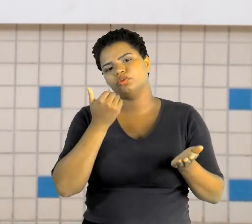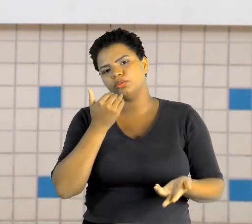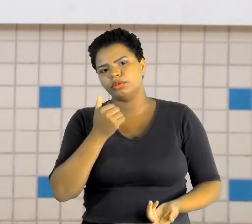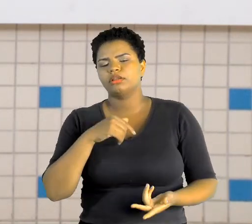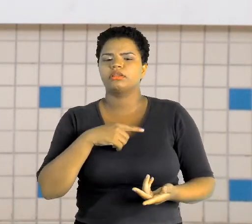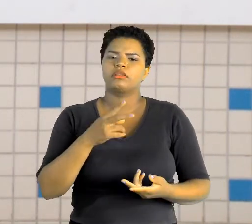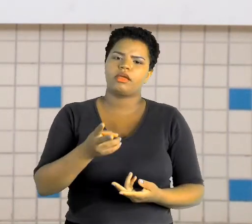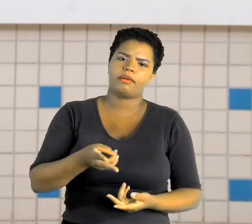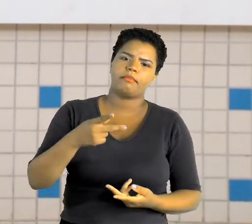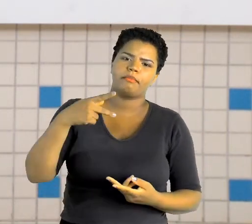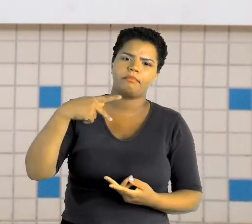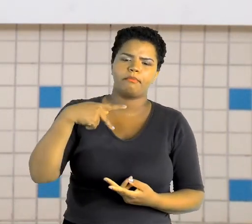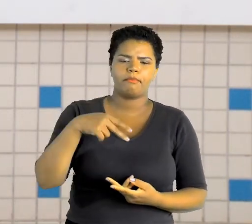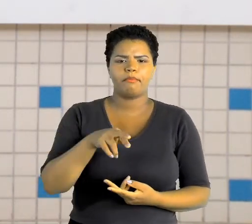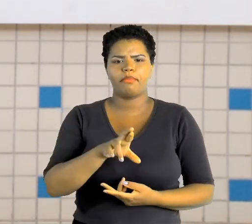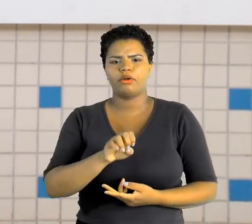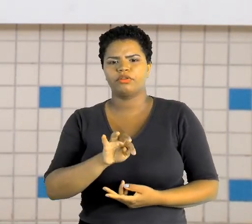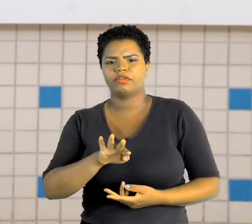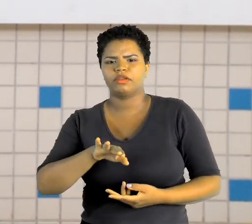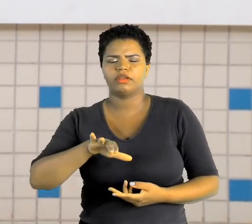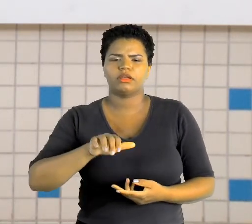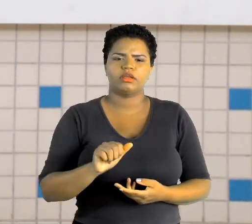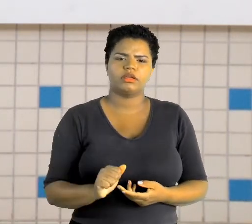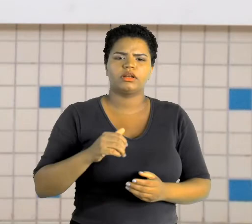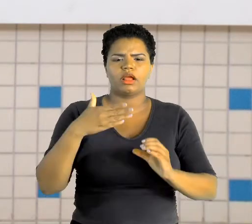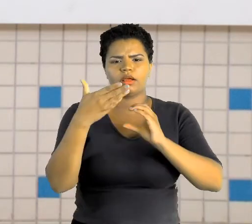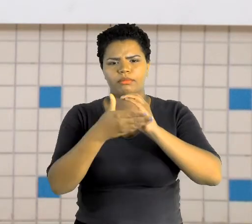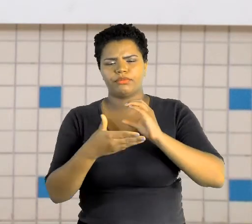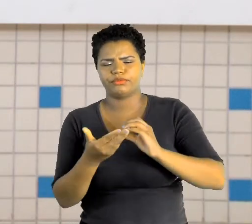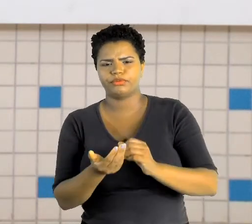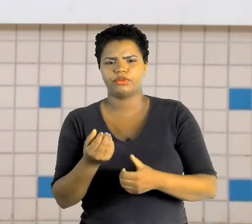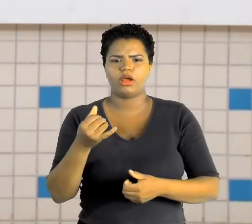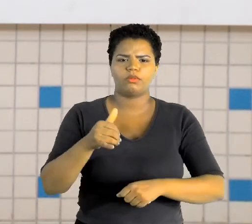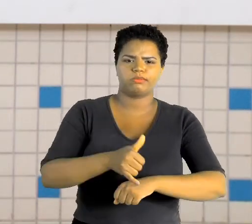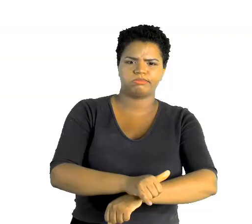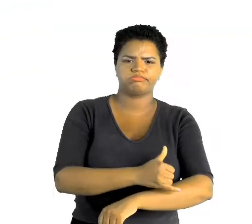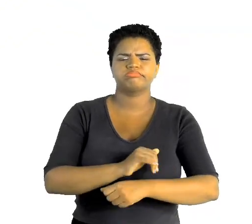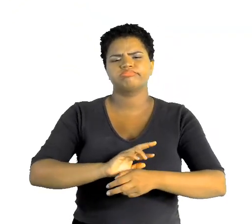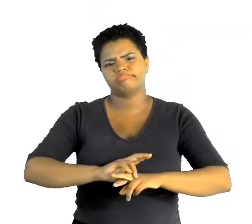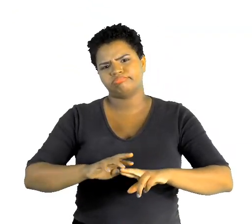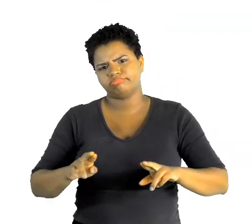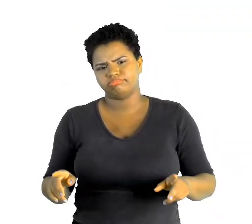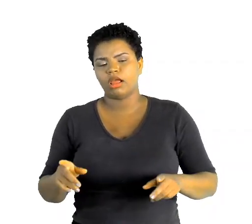carboidrato, a gordura e quais são os sais minerais e as vitaminas que eles têm.